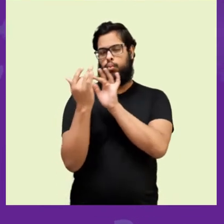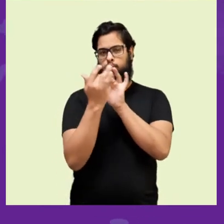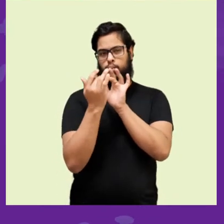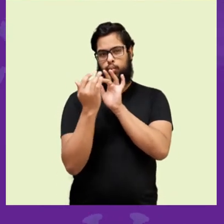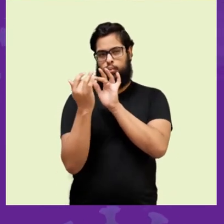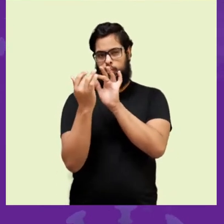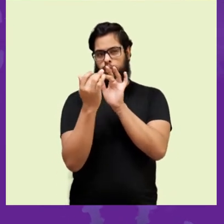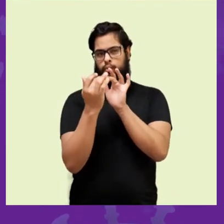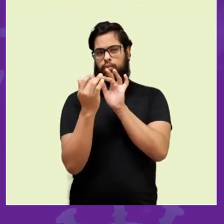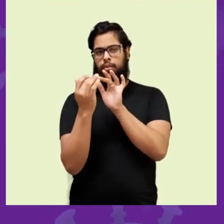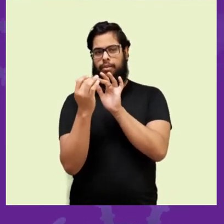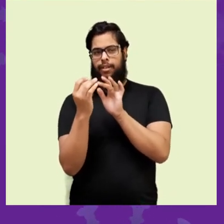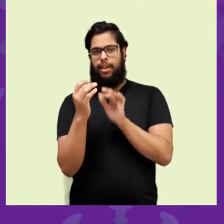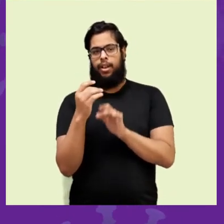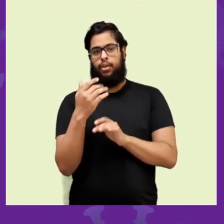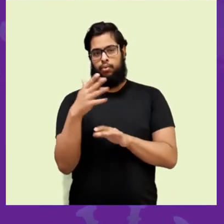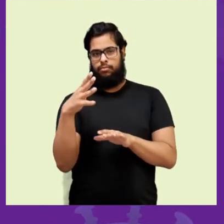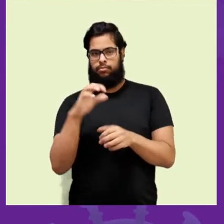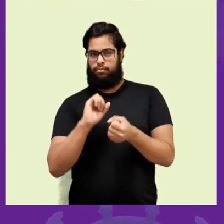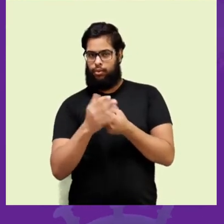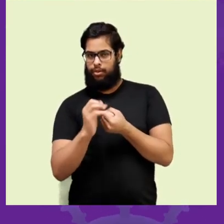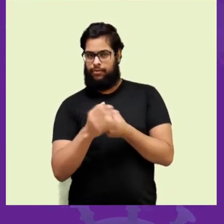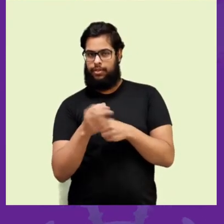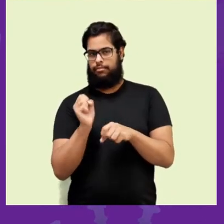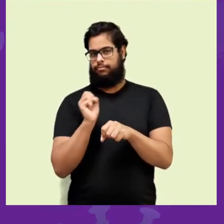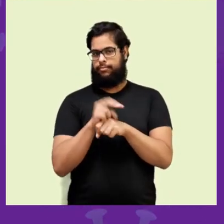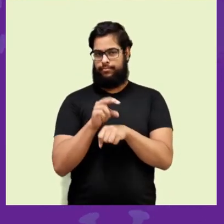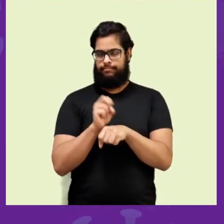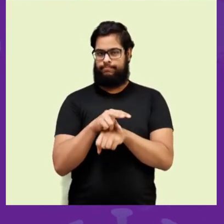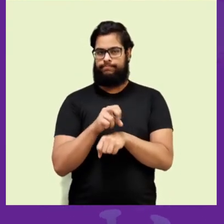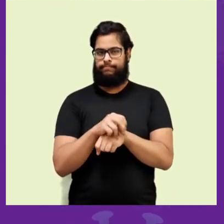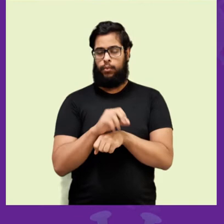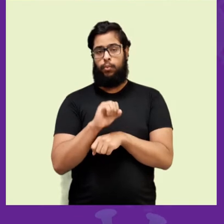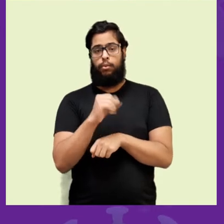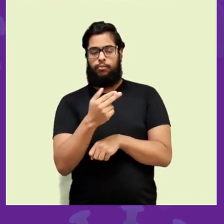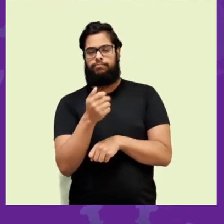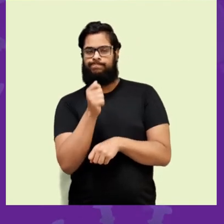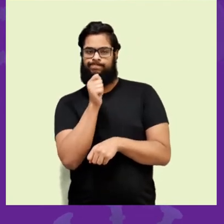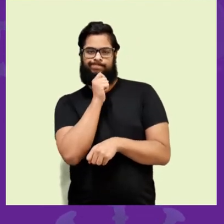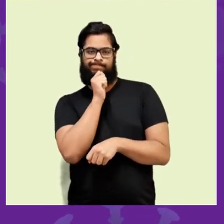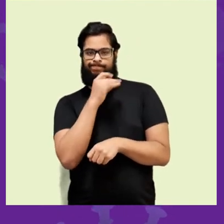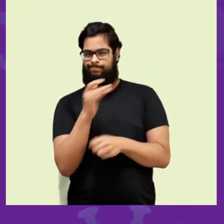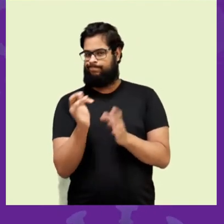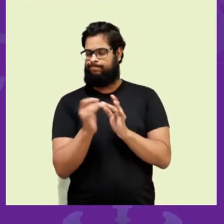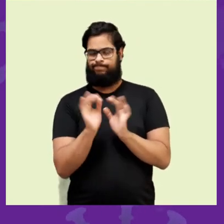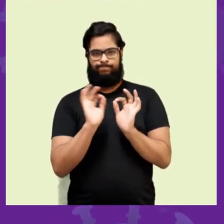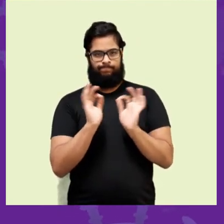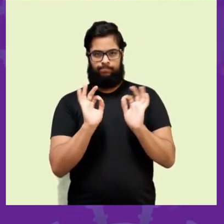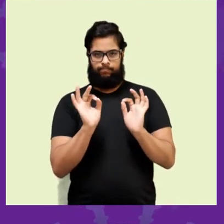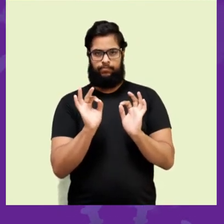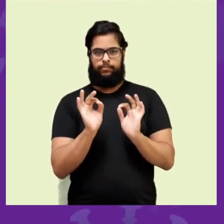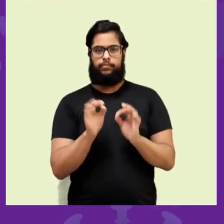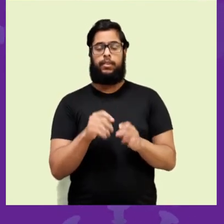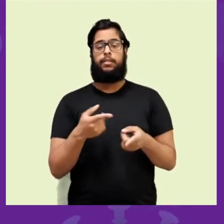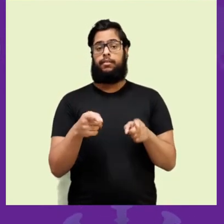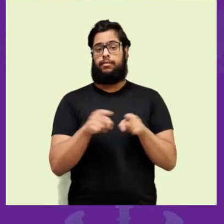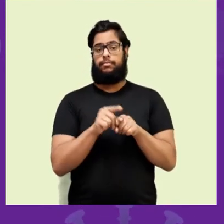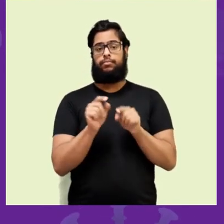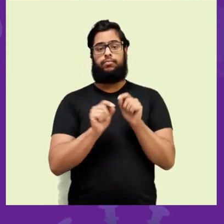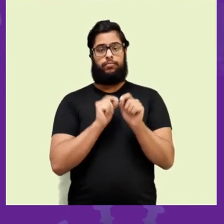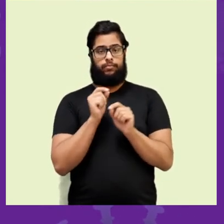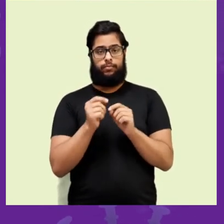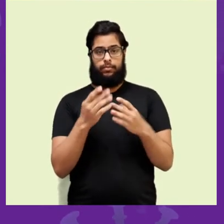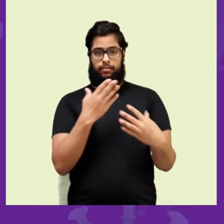talvez já tenha tido ou não contato com o coronavírus. Além disso, esses